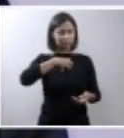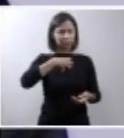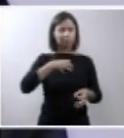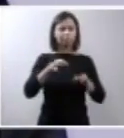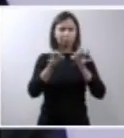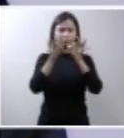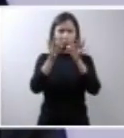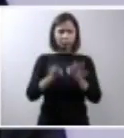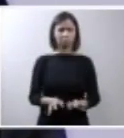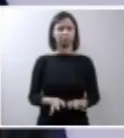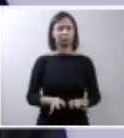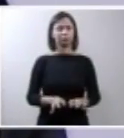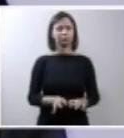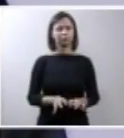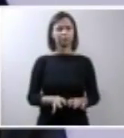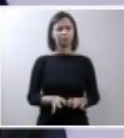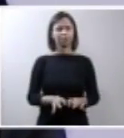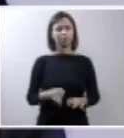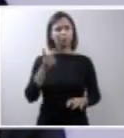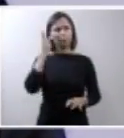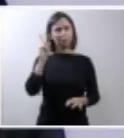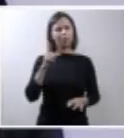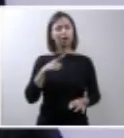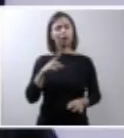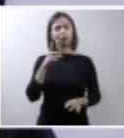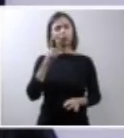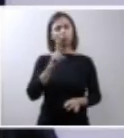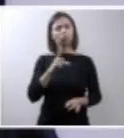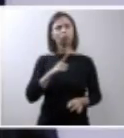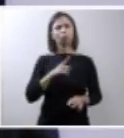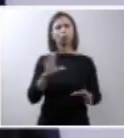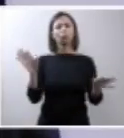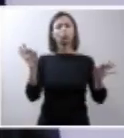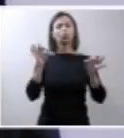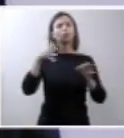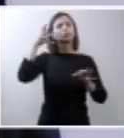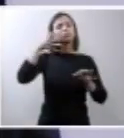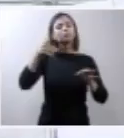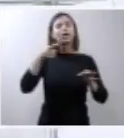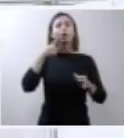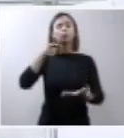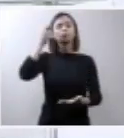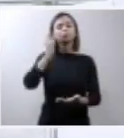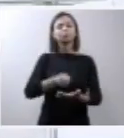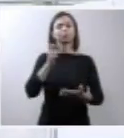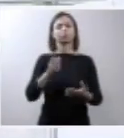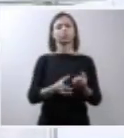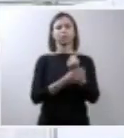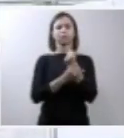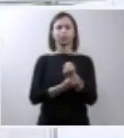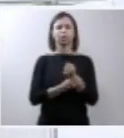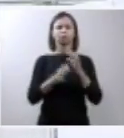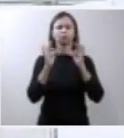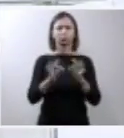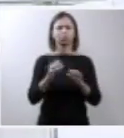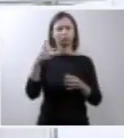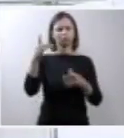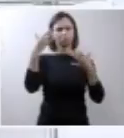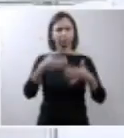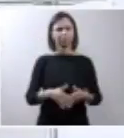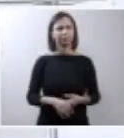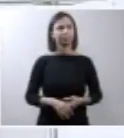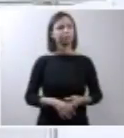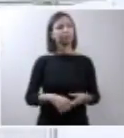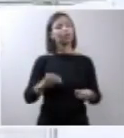absoluta, para um desfecho seguro sobre a matéria. Muito obrigado à sua excelência.